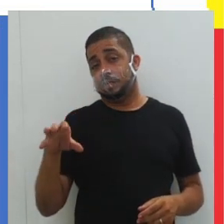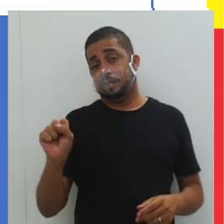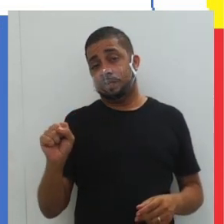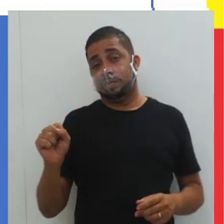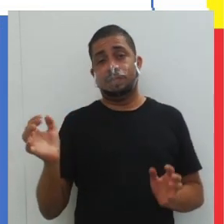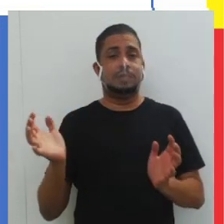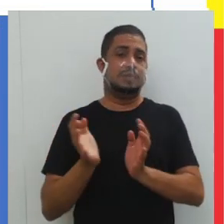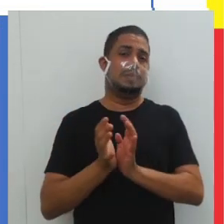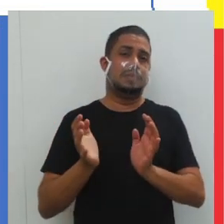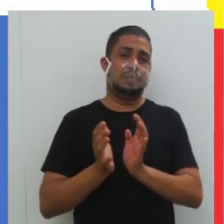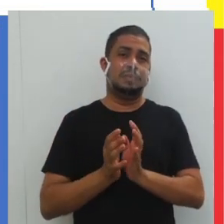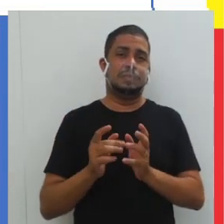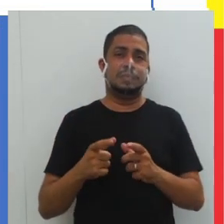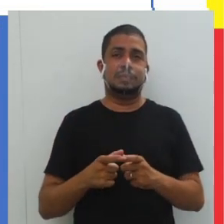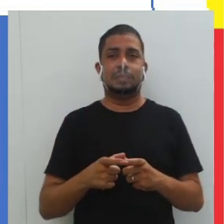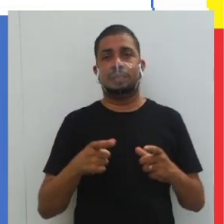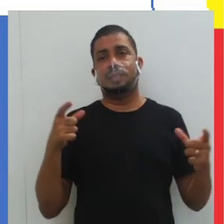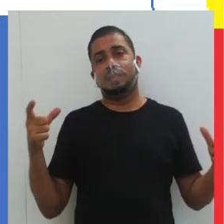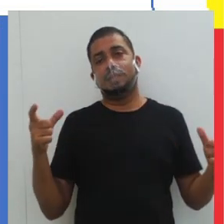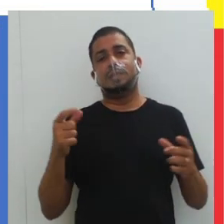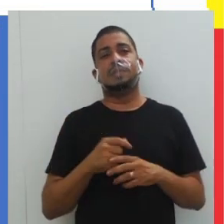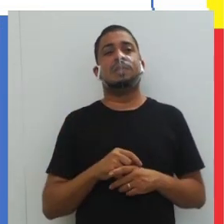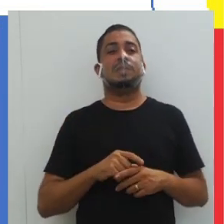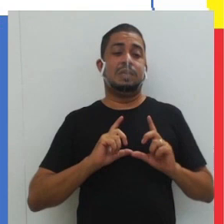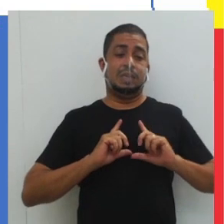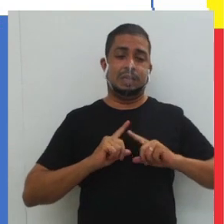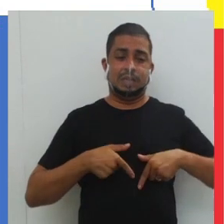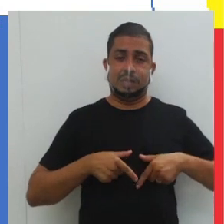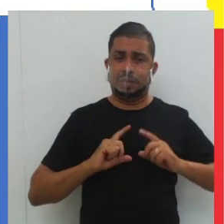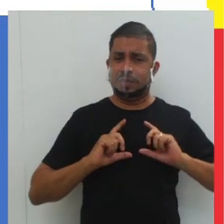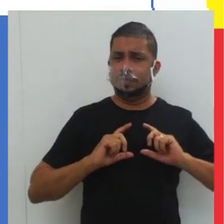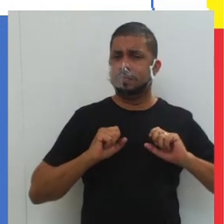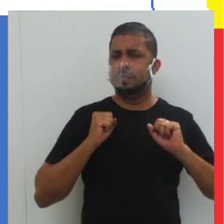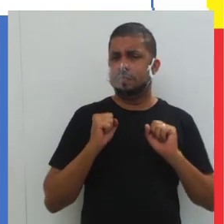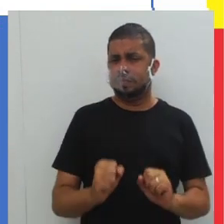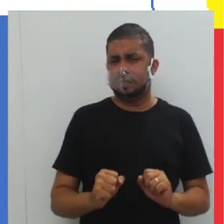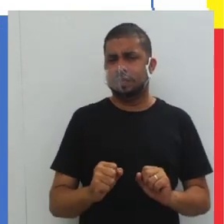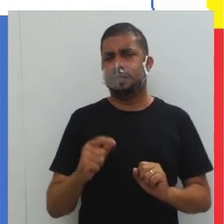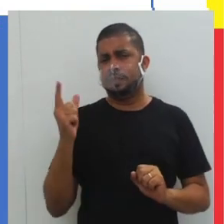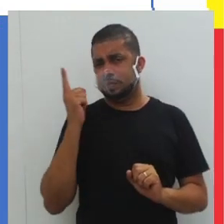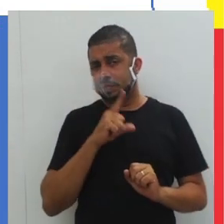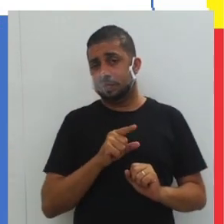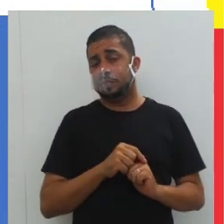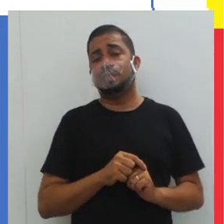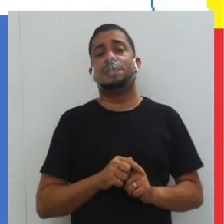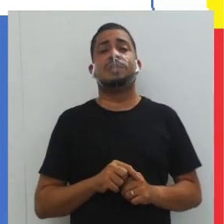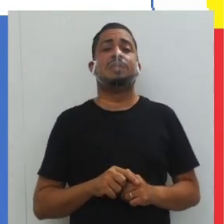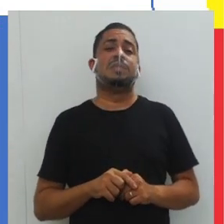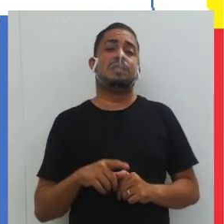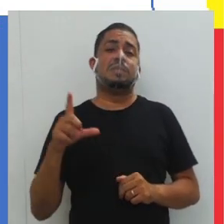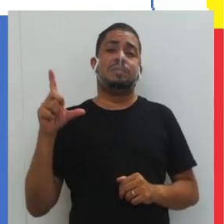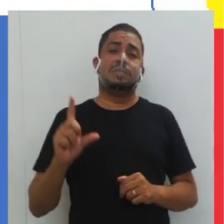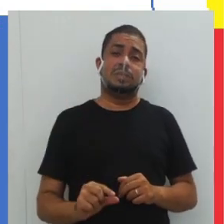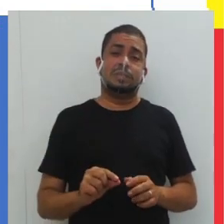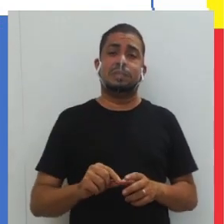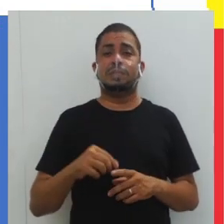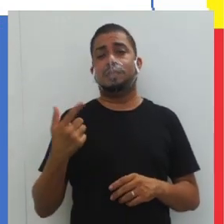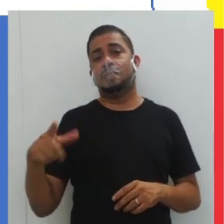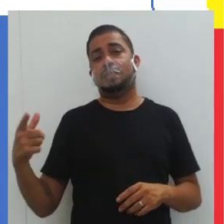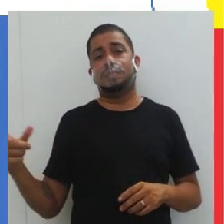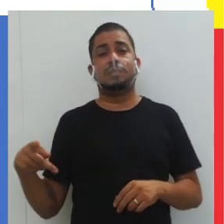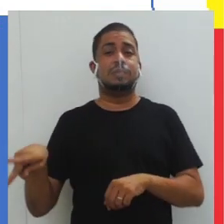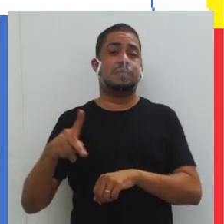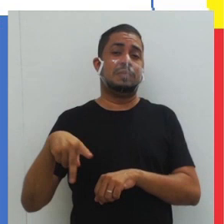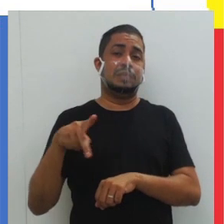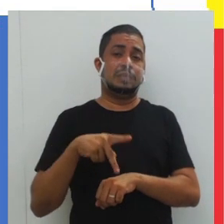grupo hegemônico, maioria, em Israel, mas podem ser considerados minoritários